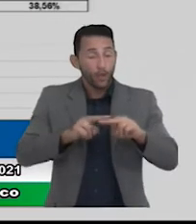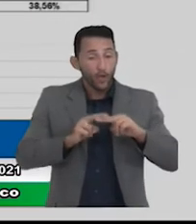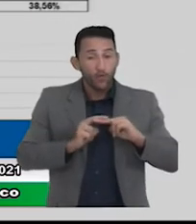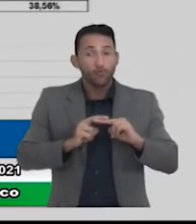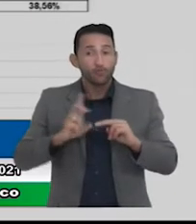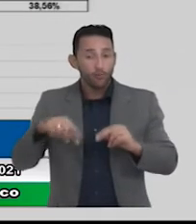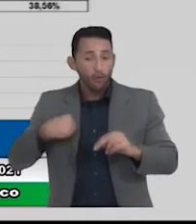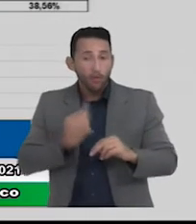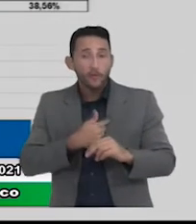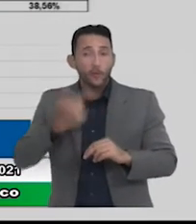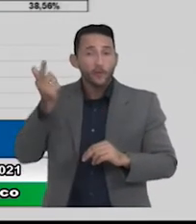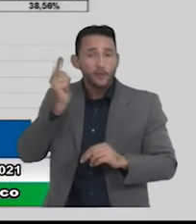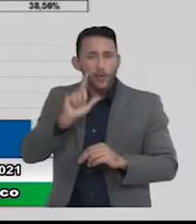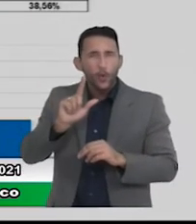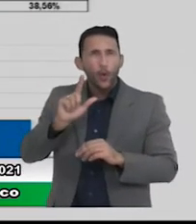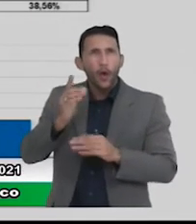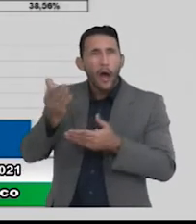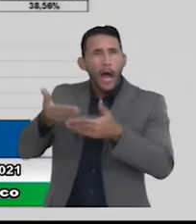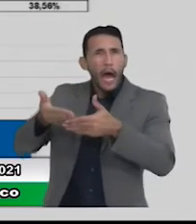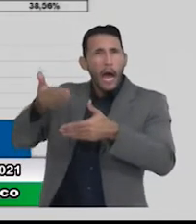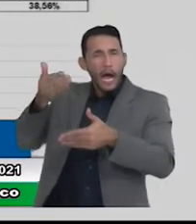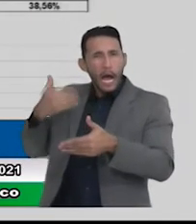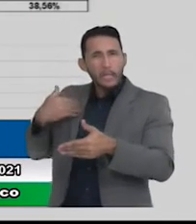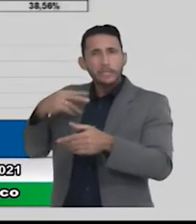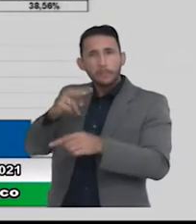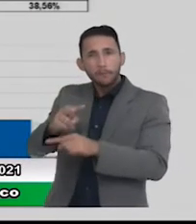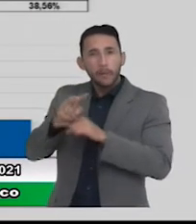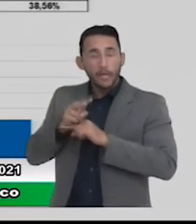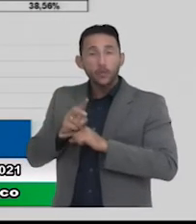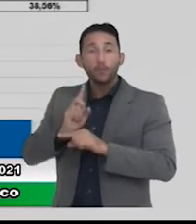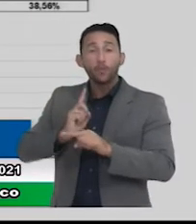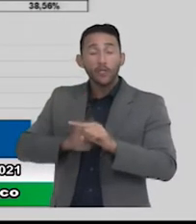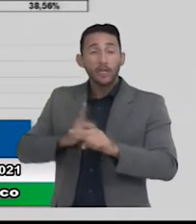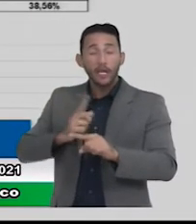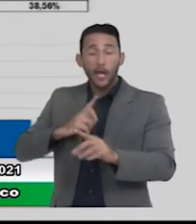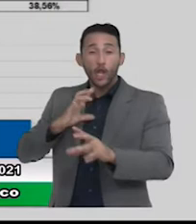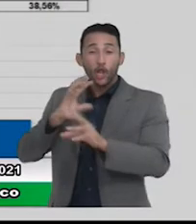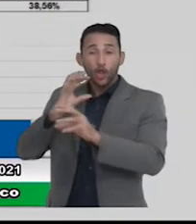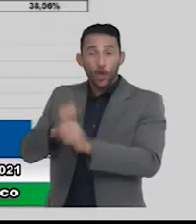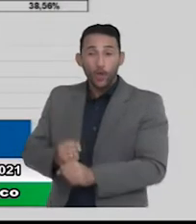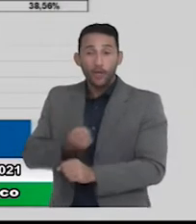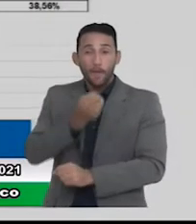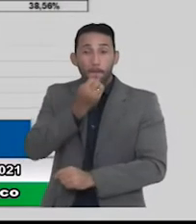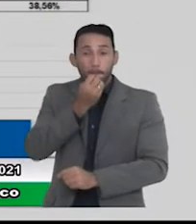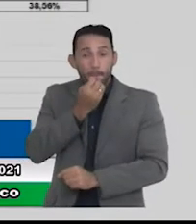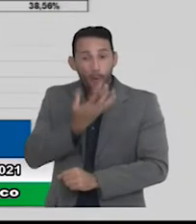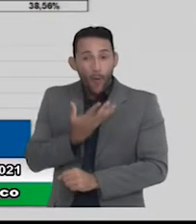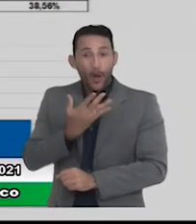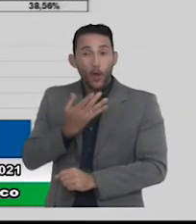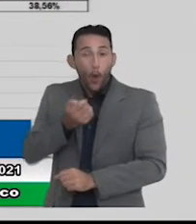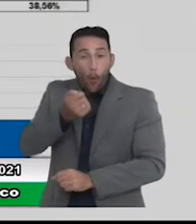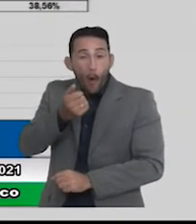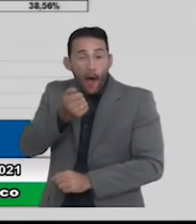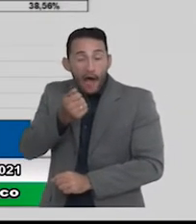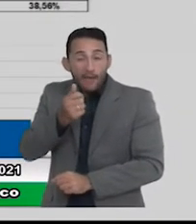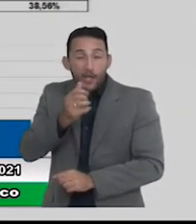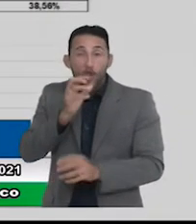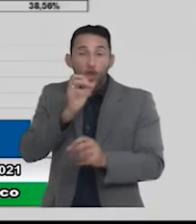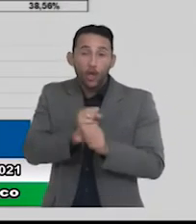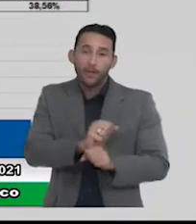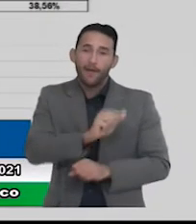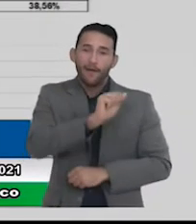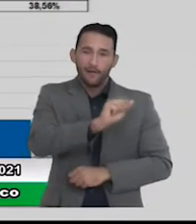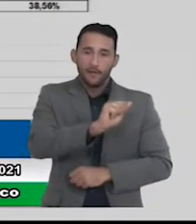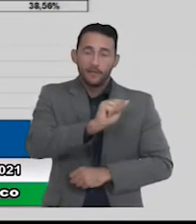respaldou nessa última operação de crédito que a gente conseguiu essa boa nota no CAPAG a gente está partindo para a nota A então assim em